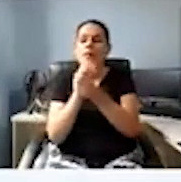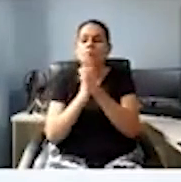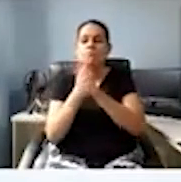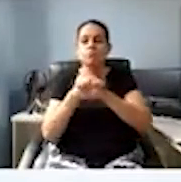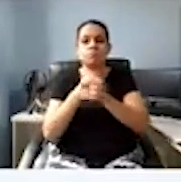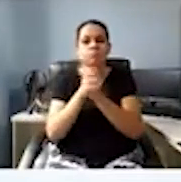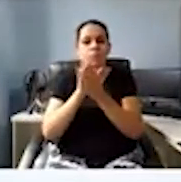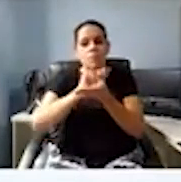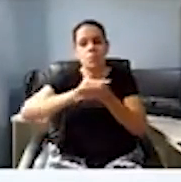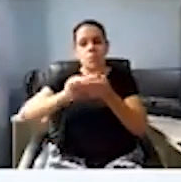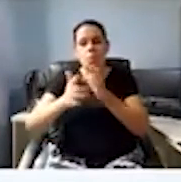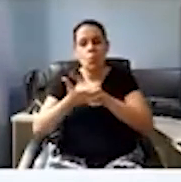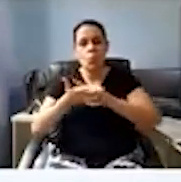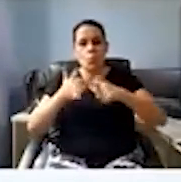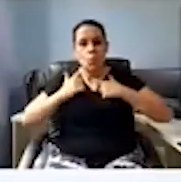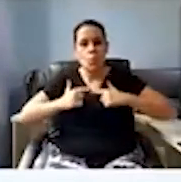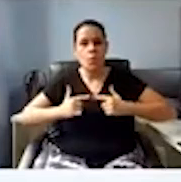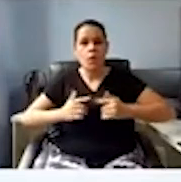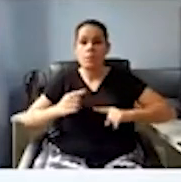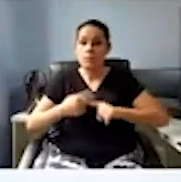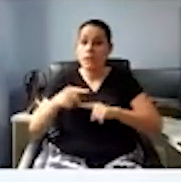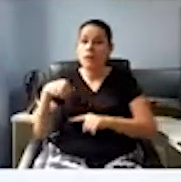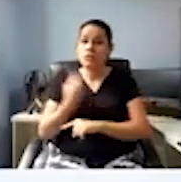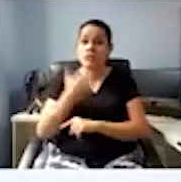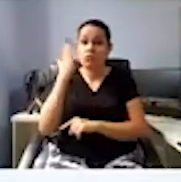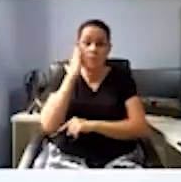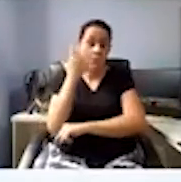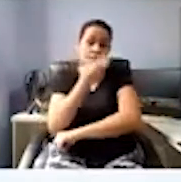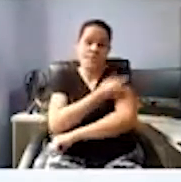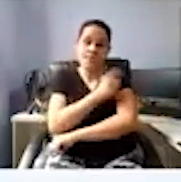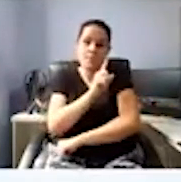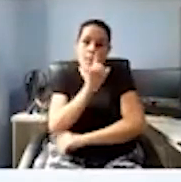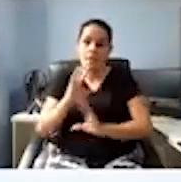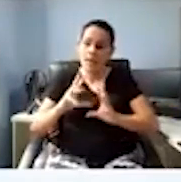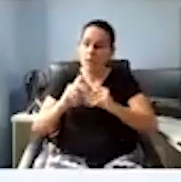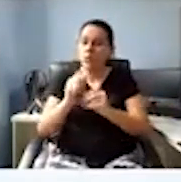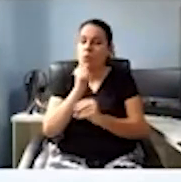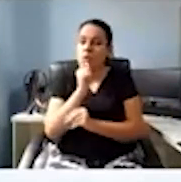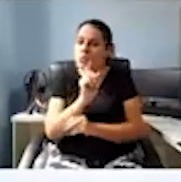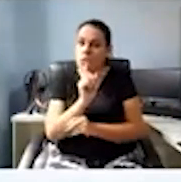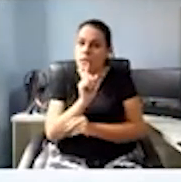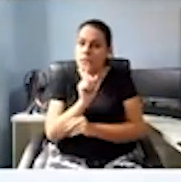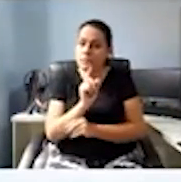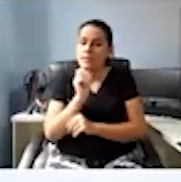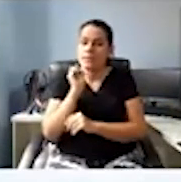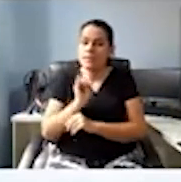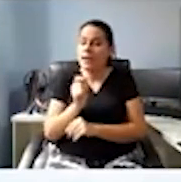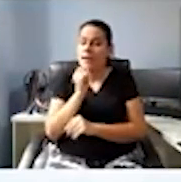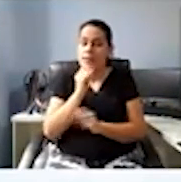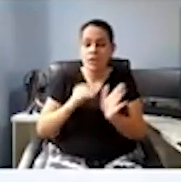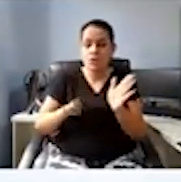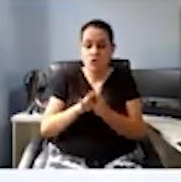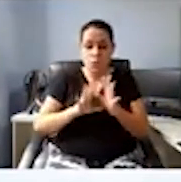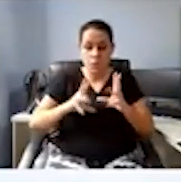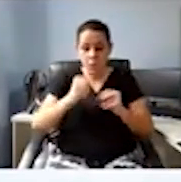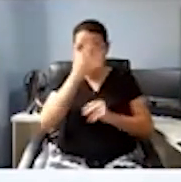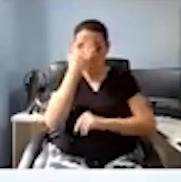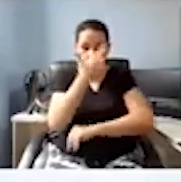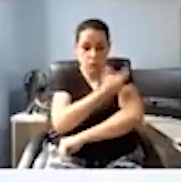gente sabe que a vacina não está ainda ao alcance de todos e, enquanto ela não estiver, nós temos que nos manter